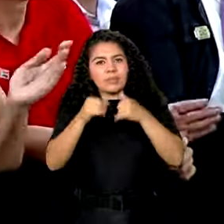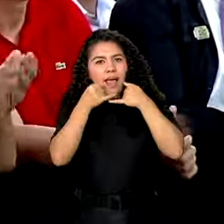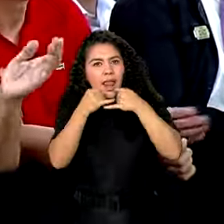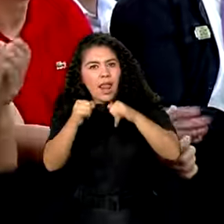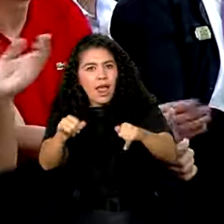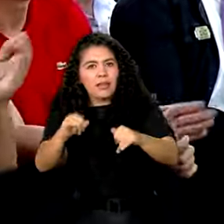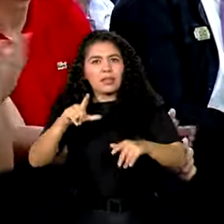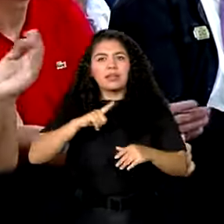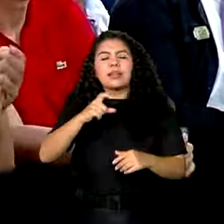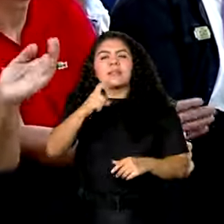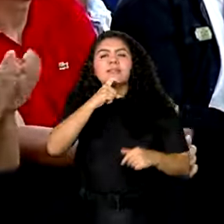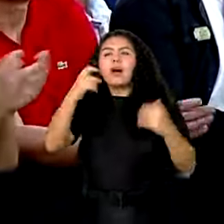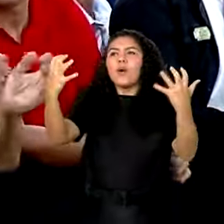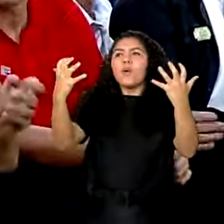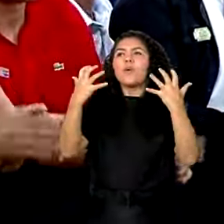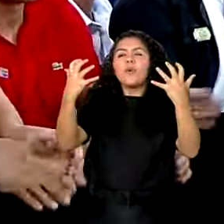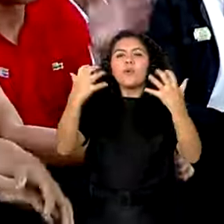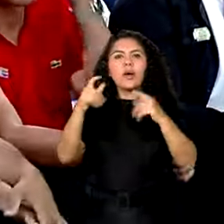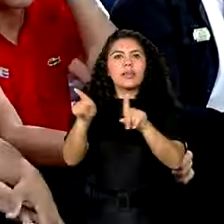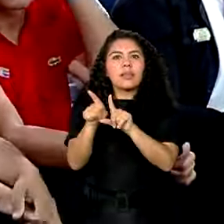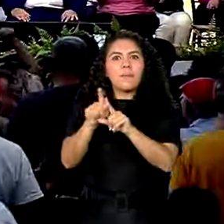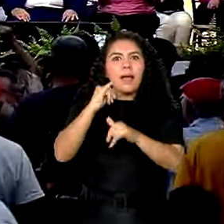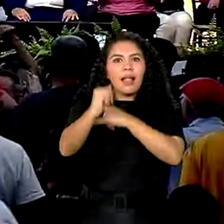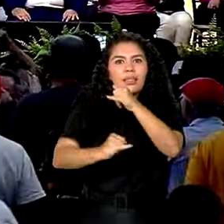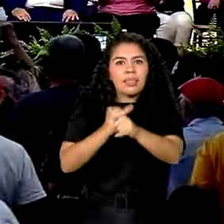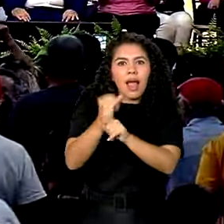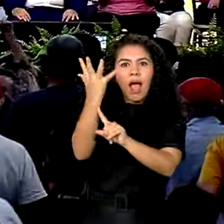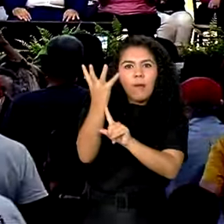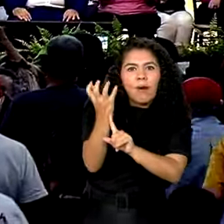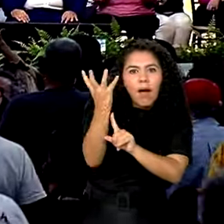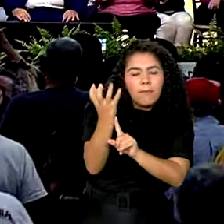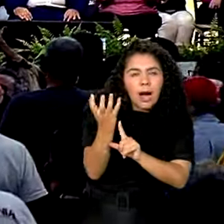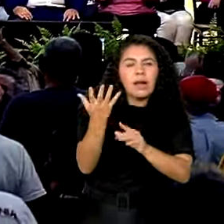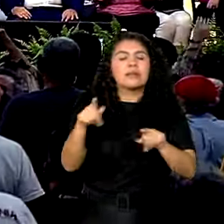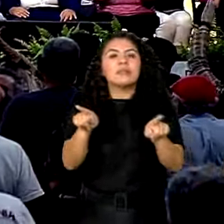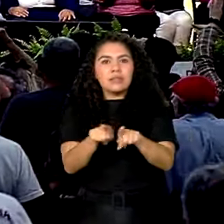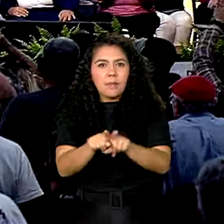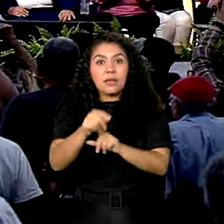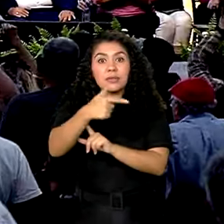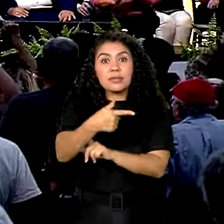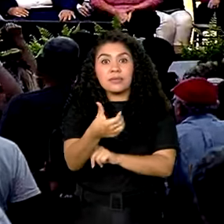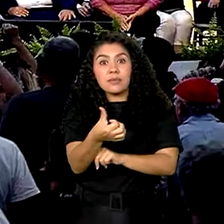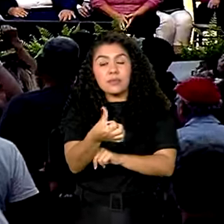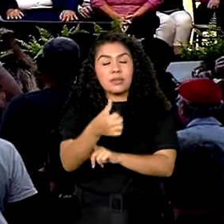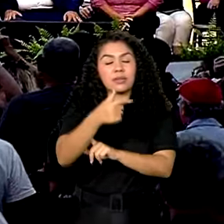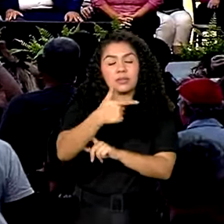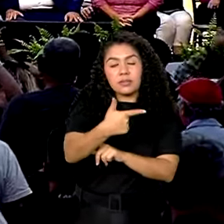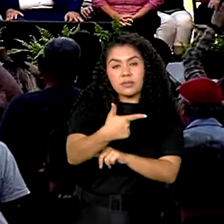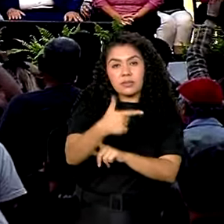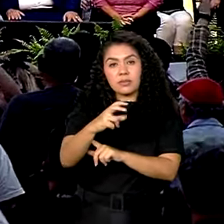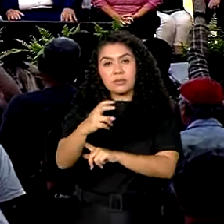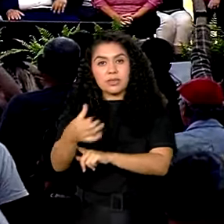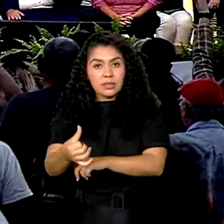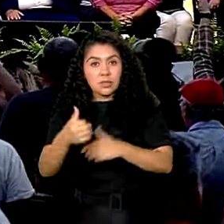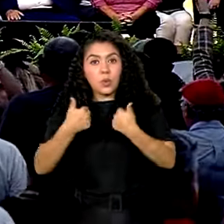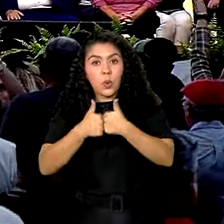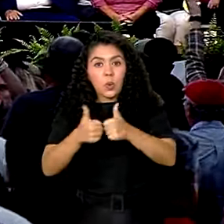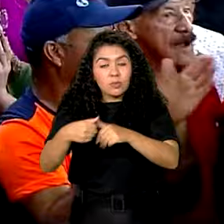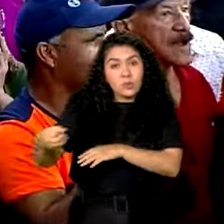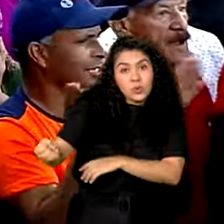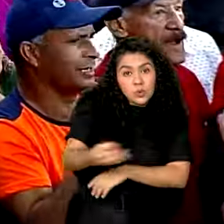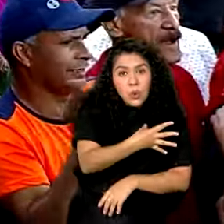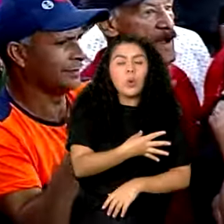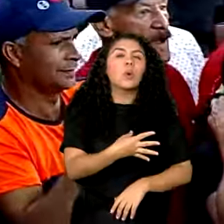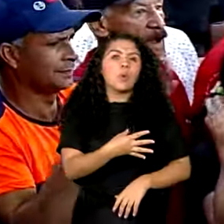Wi-Fi. E mais 256 novos ônibus, também em Euro 6, um